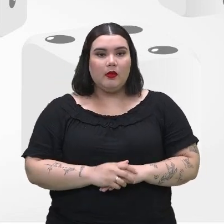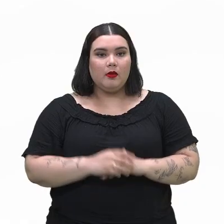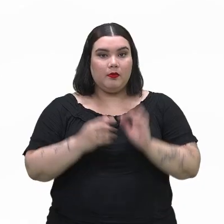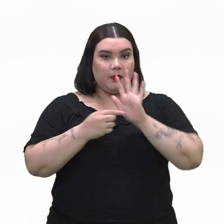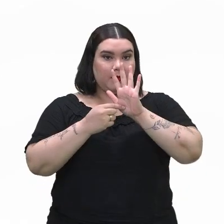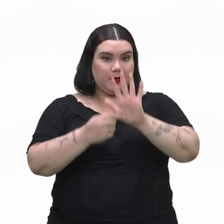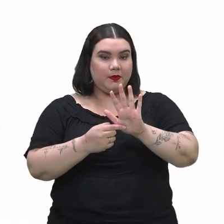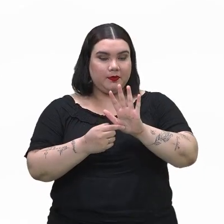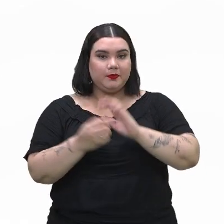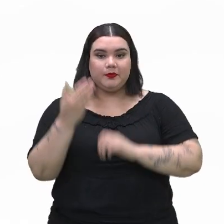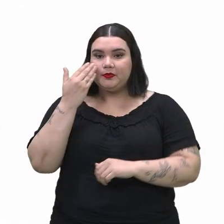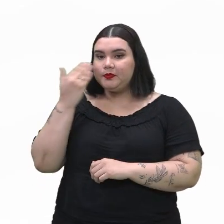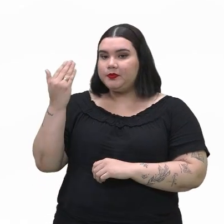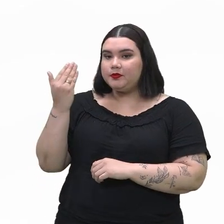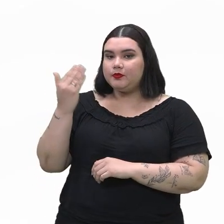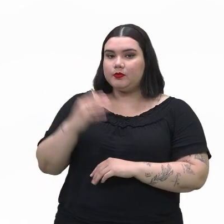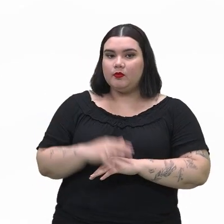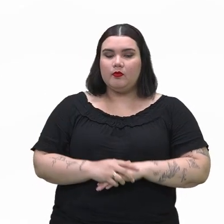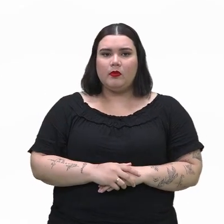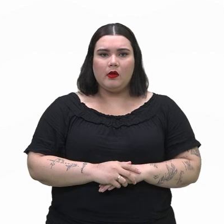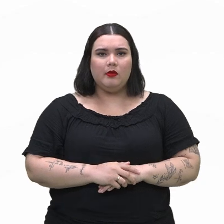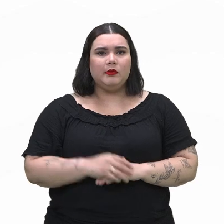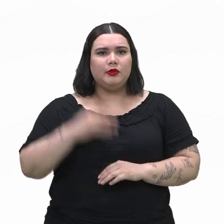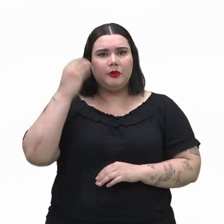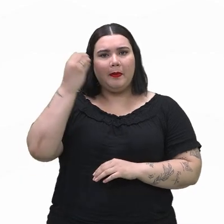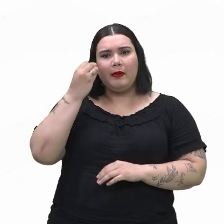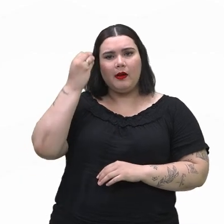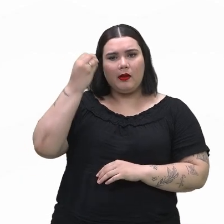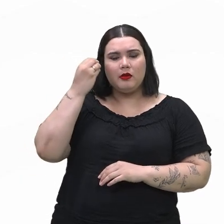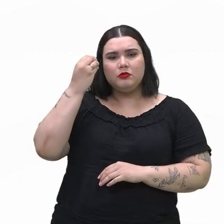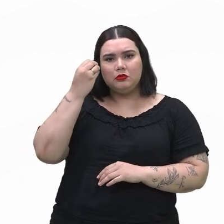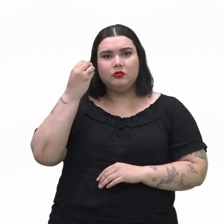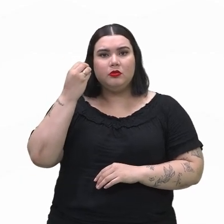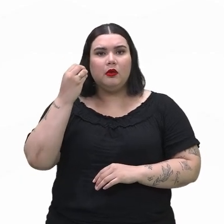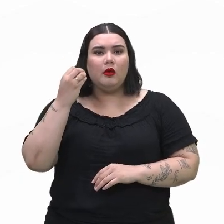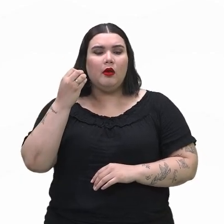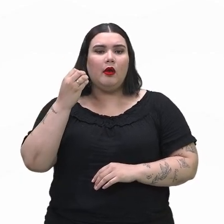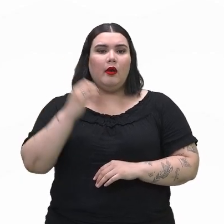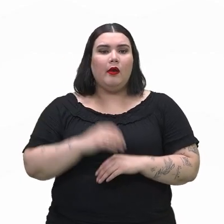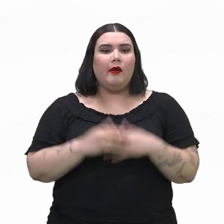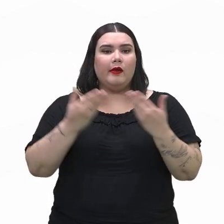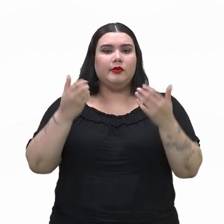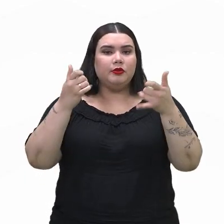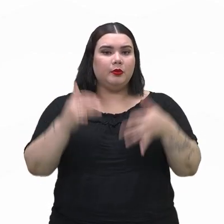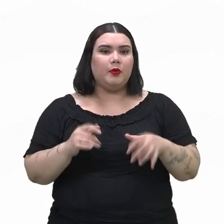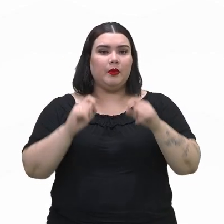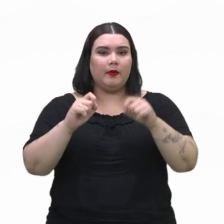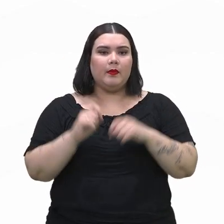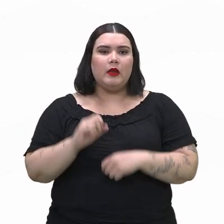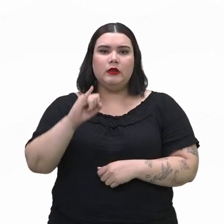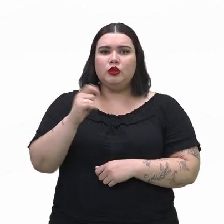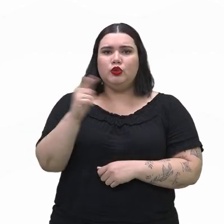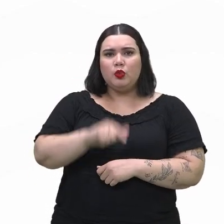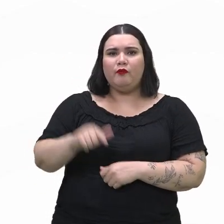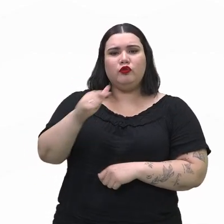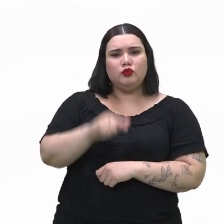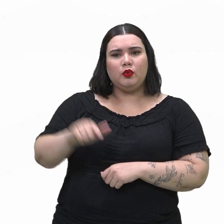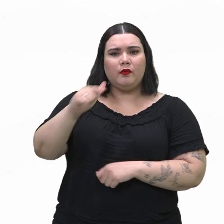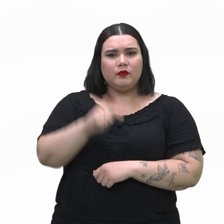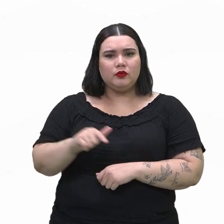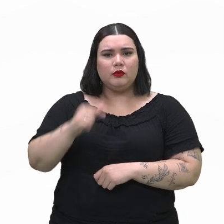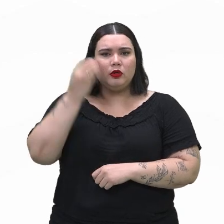comigo aqui na tela, olha só. Experimento aleatório que, ao ser realizado várias vezes, nas mesmas